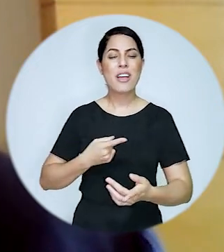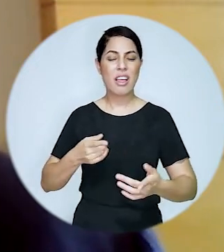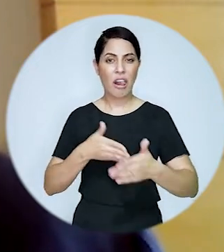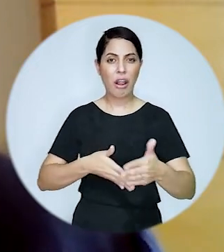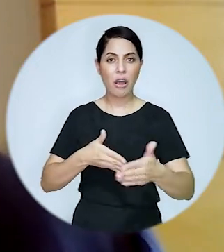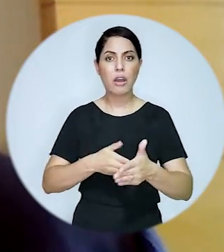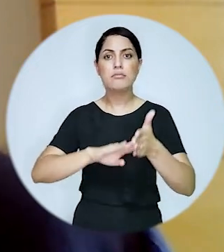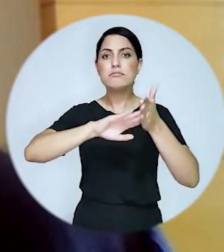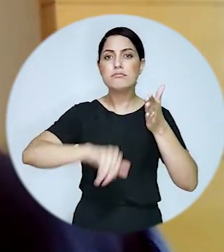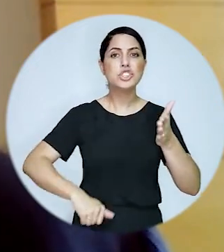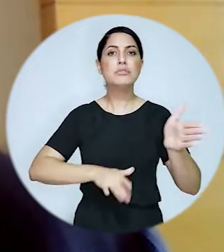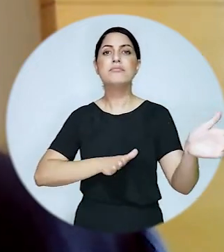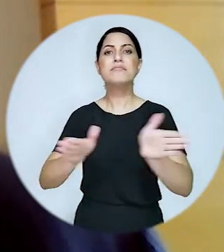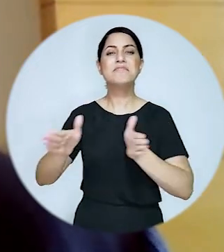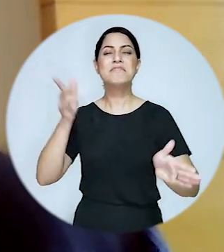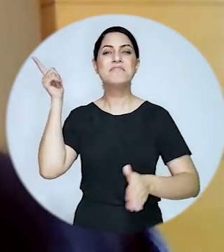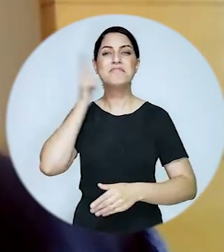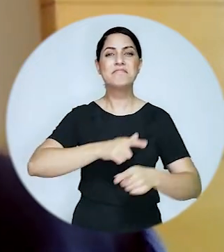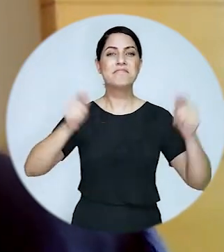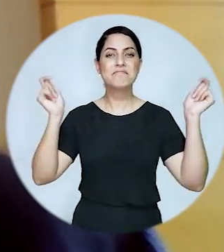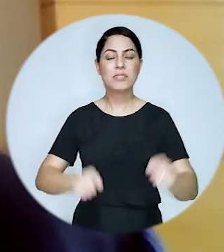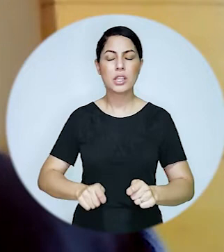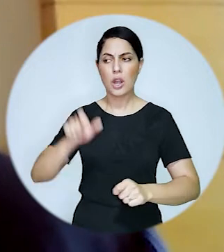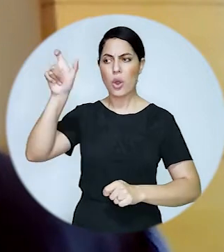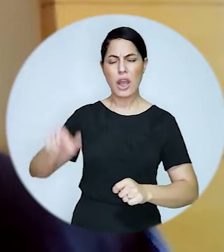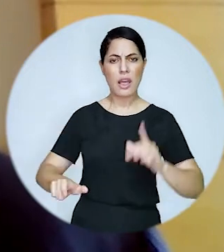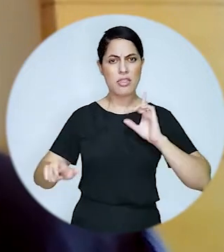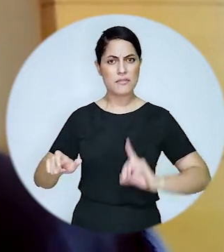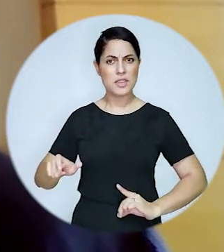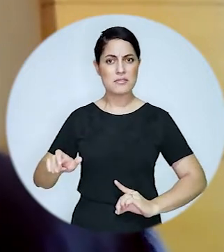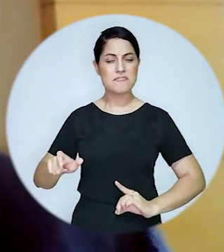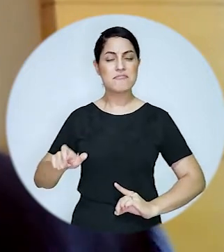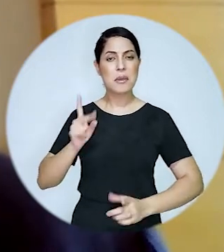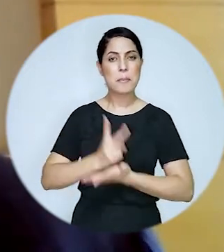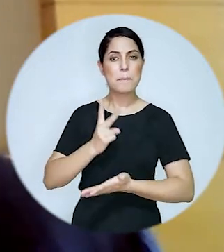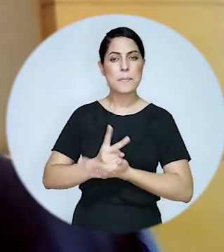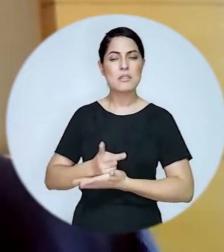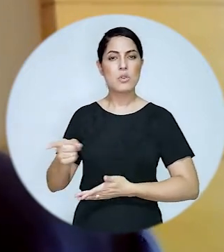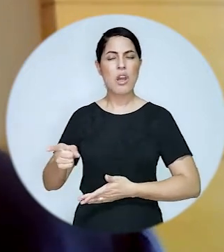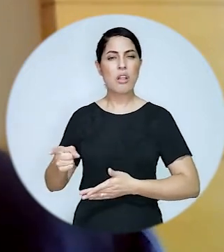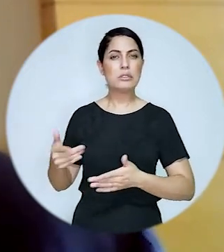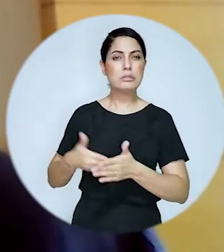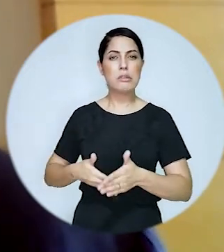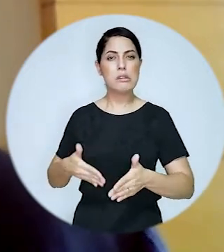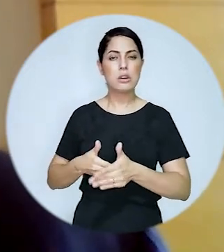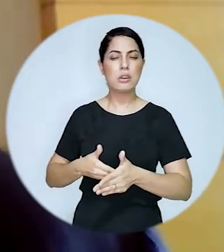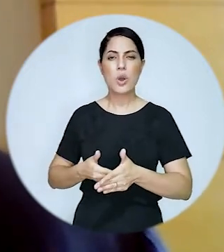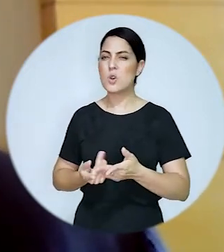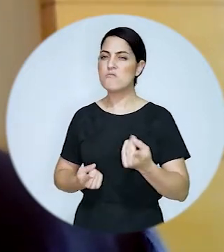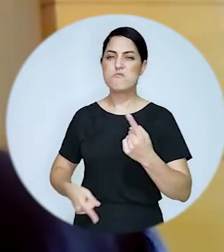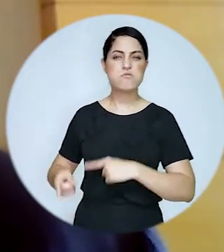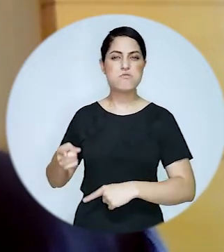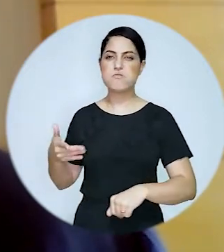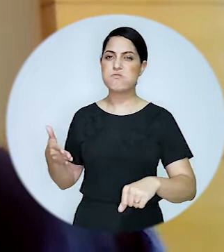é que a gente consegue remover essas barreiras remover esses obstáculos e as pessoas com deficiência mesmo com os